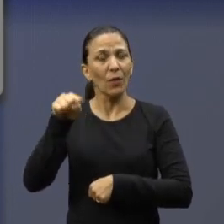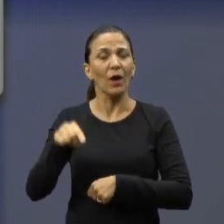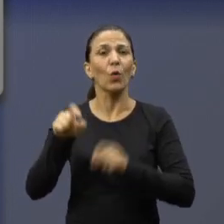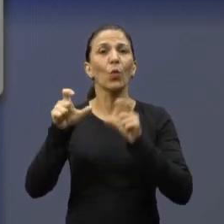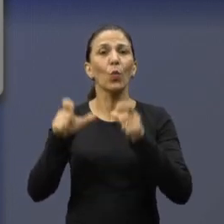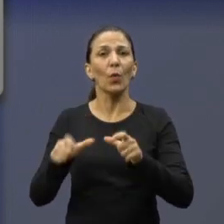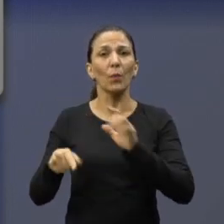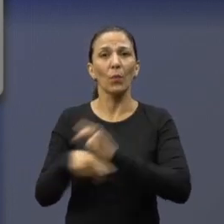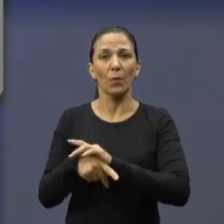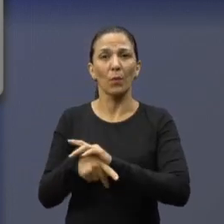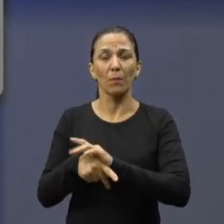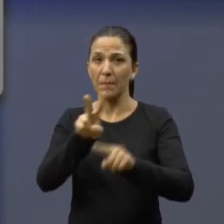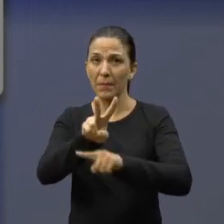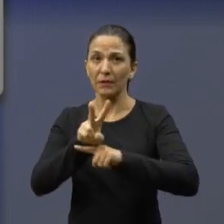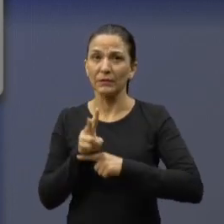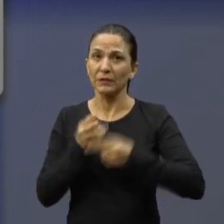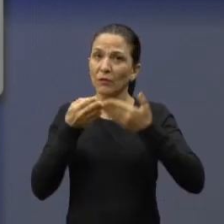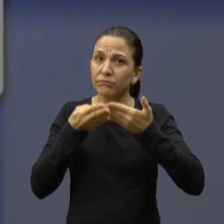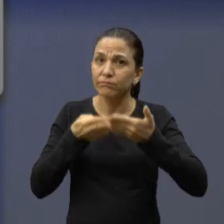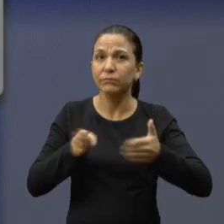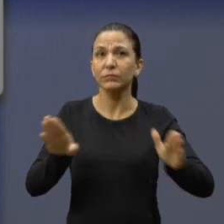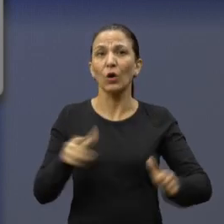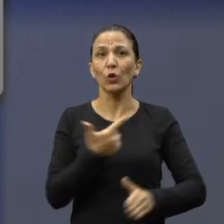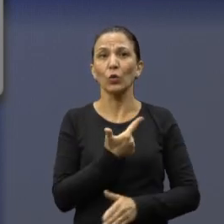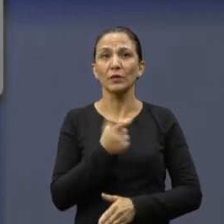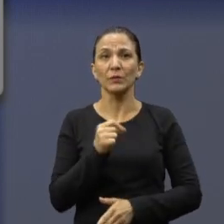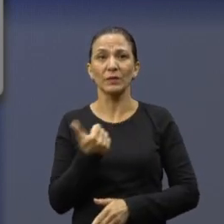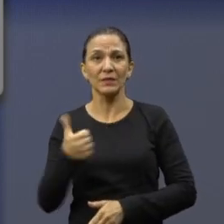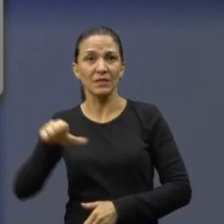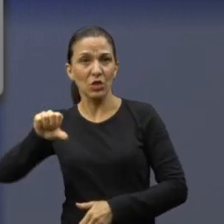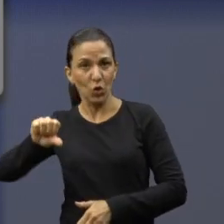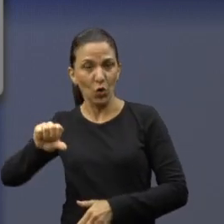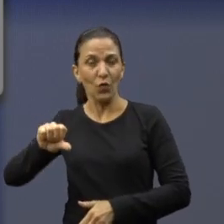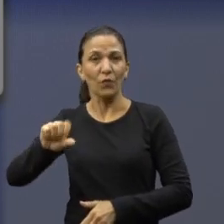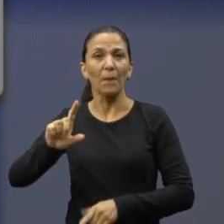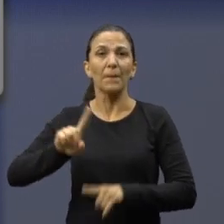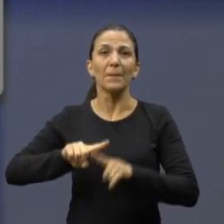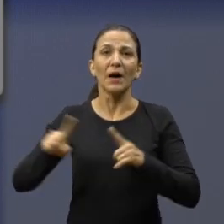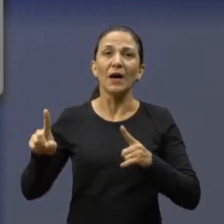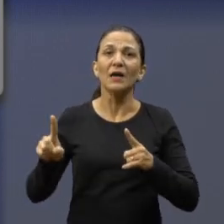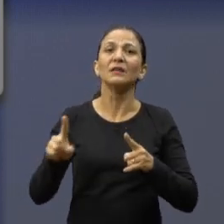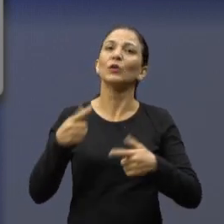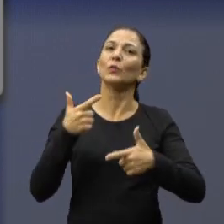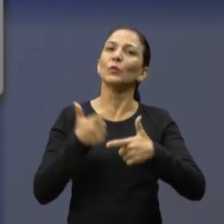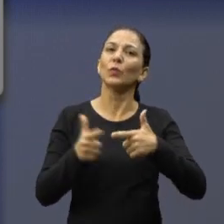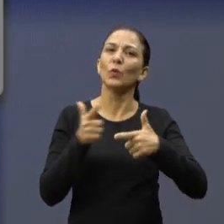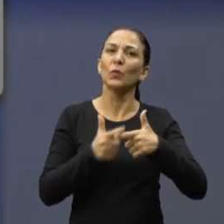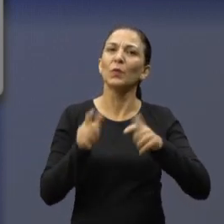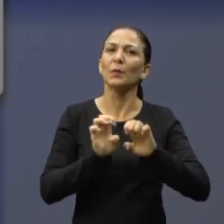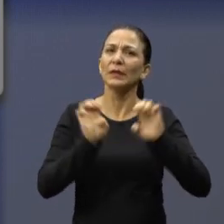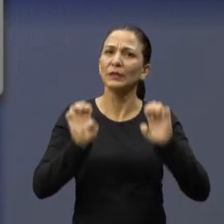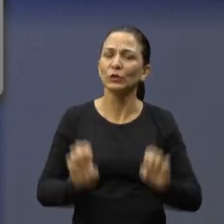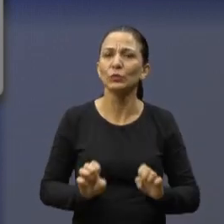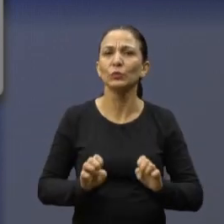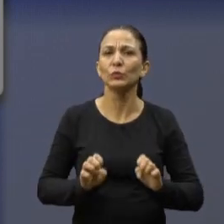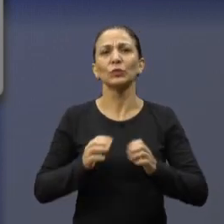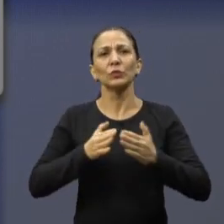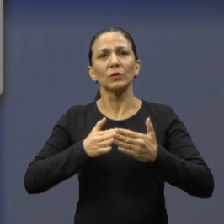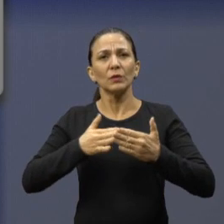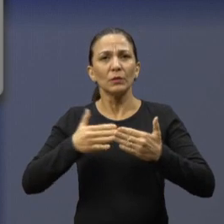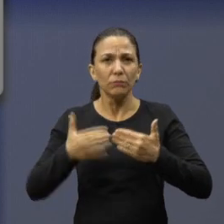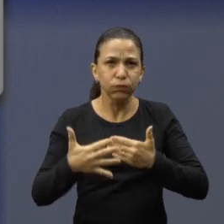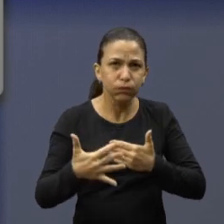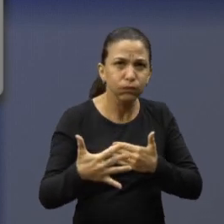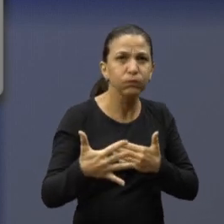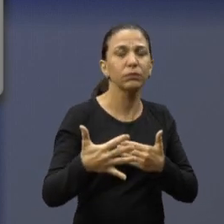Inicialmente, a previsão era que as portas reabrissem em 2019. Mas problemas estruturais prolongaram o processo.